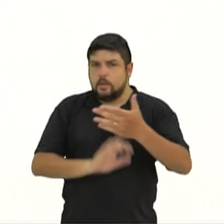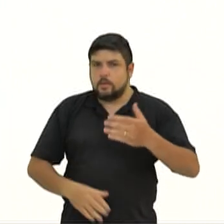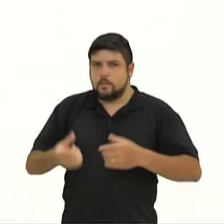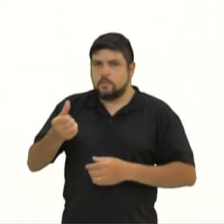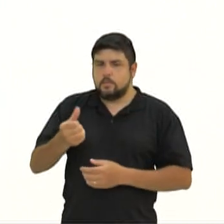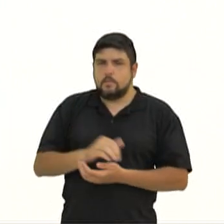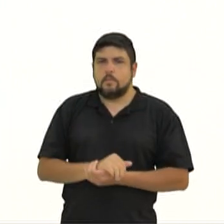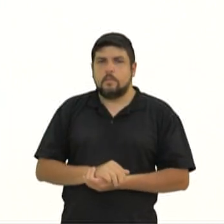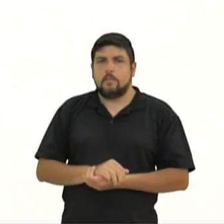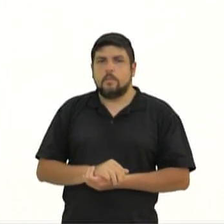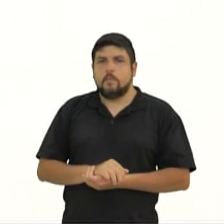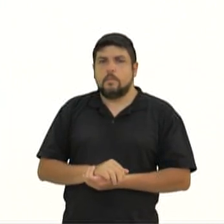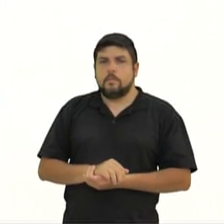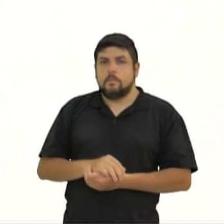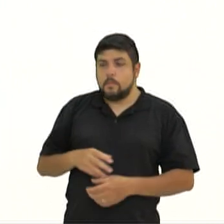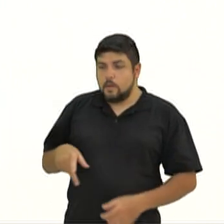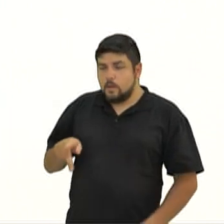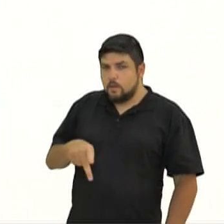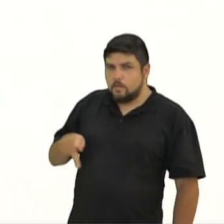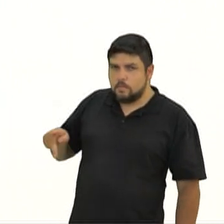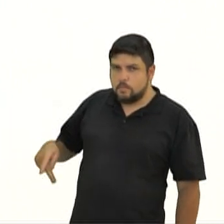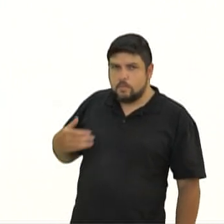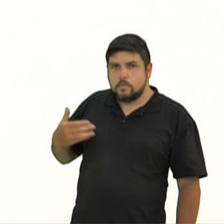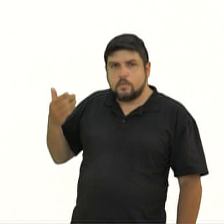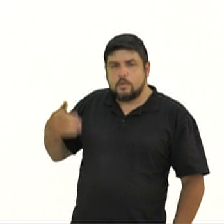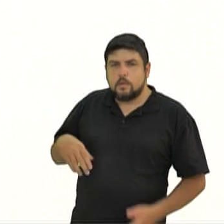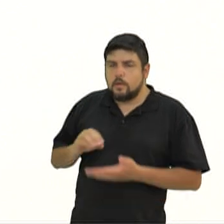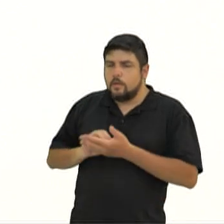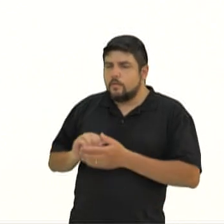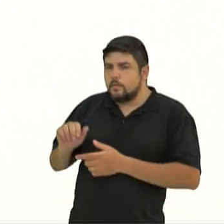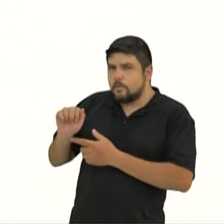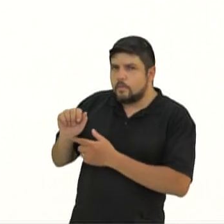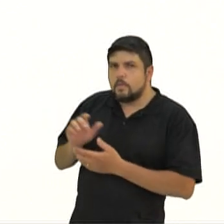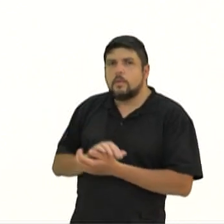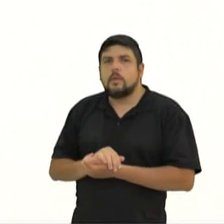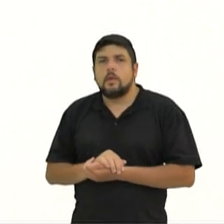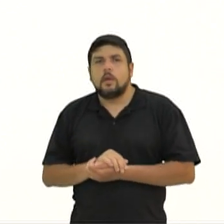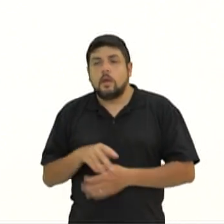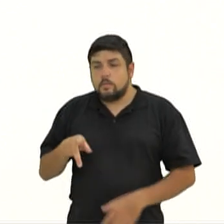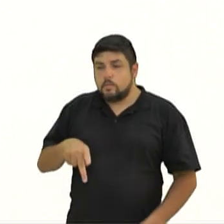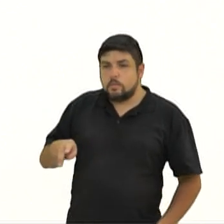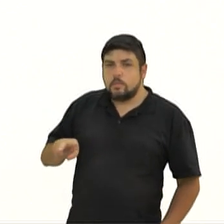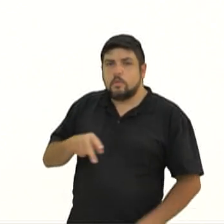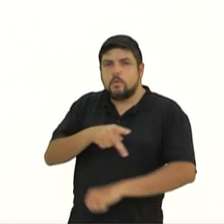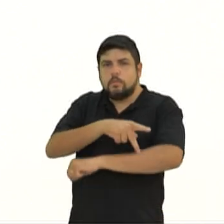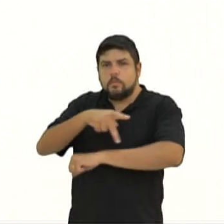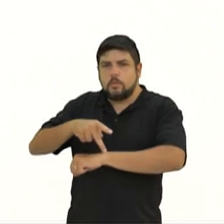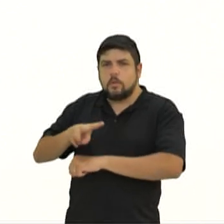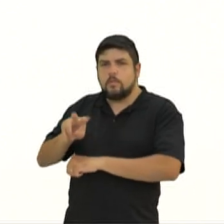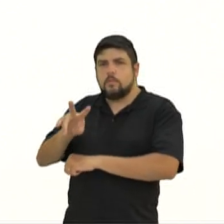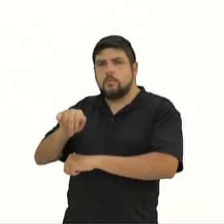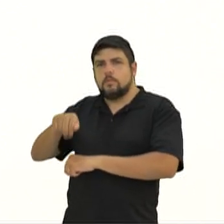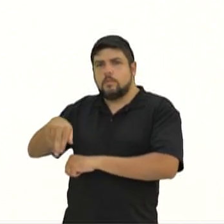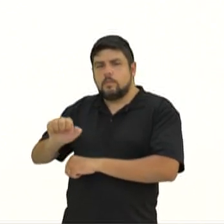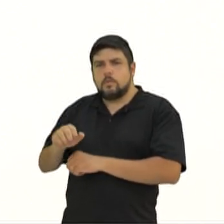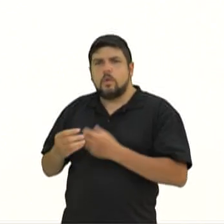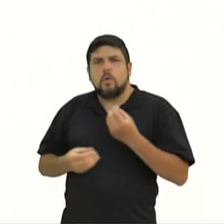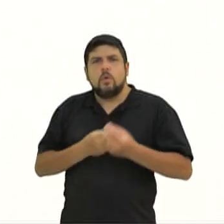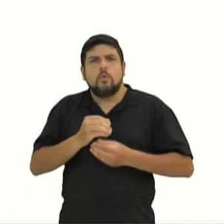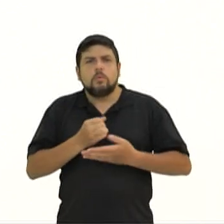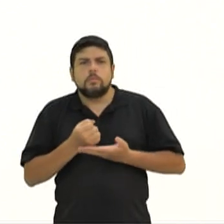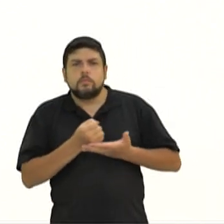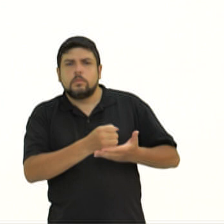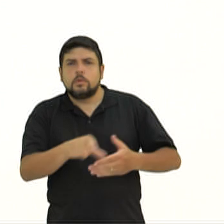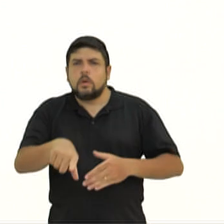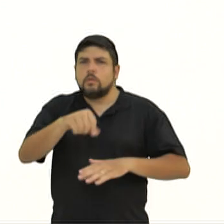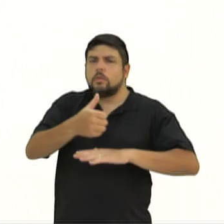com a professora, com a professora, faltou um ali, e pedagoga Viviane Anaia, o que poderia ajudar os jovens na escolha da profissão?